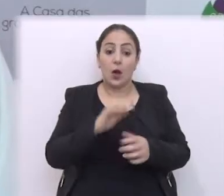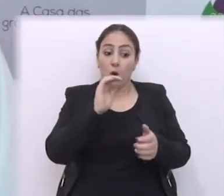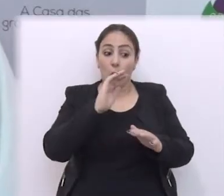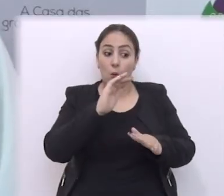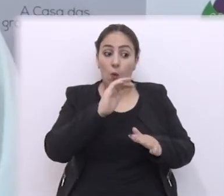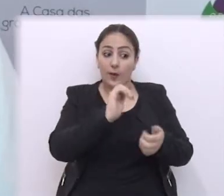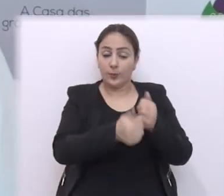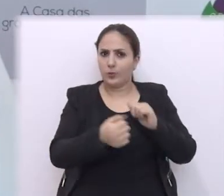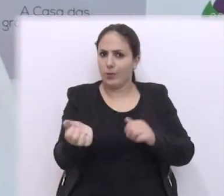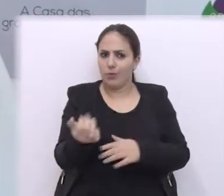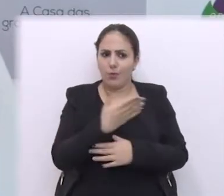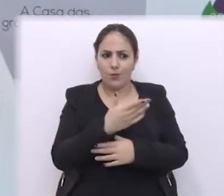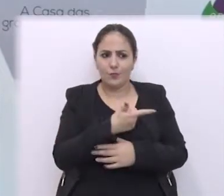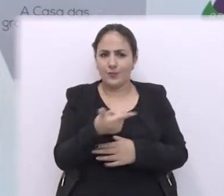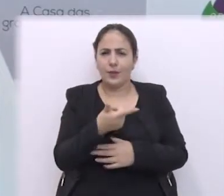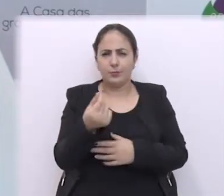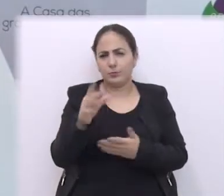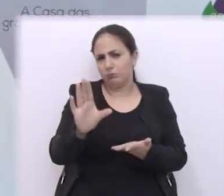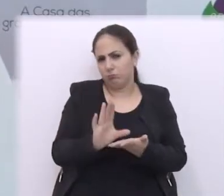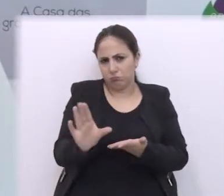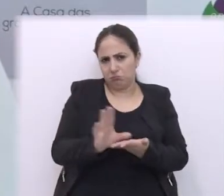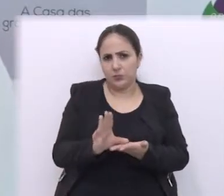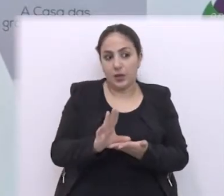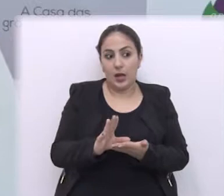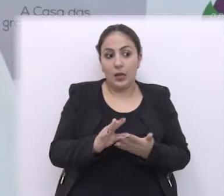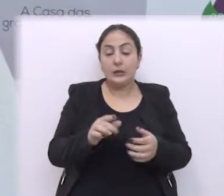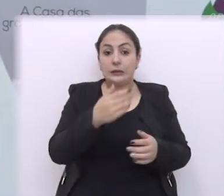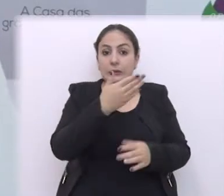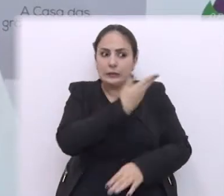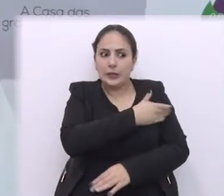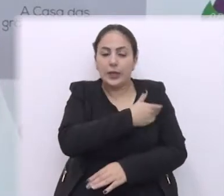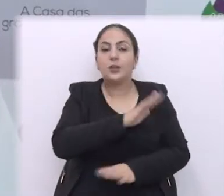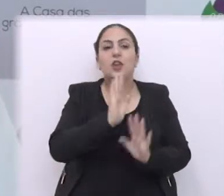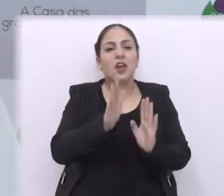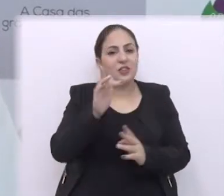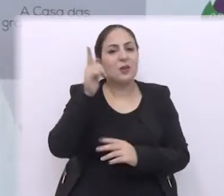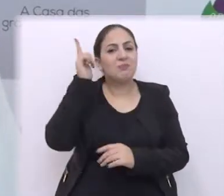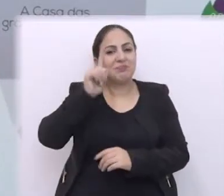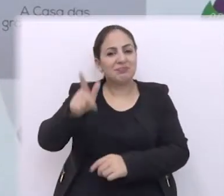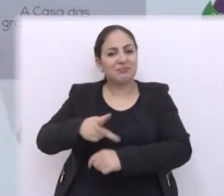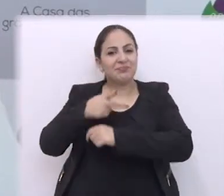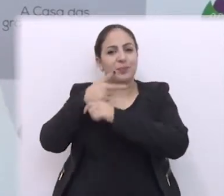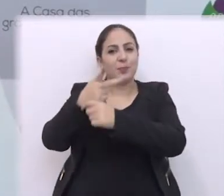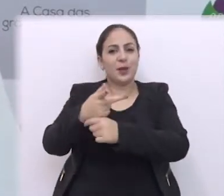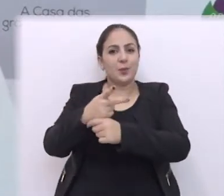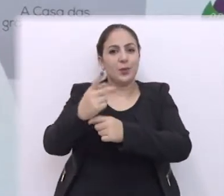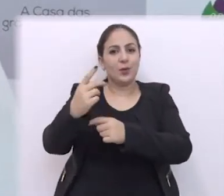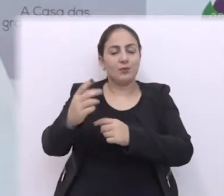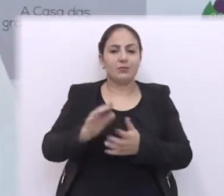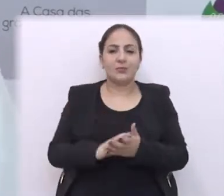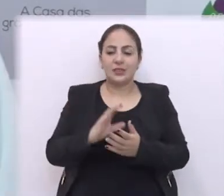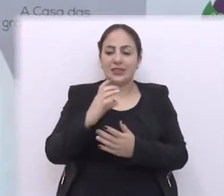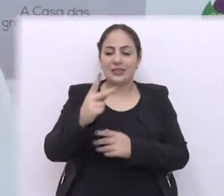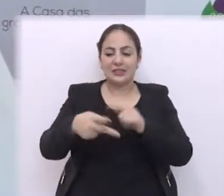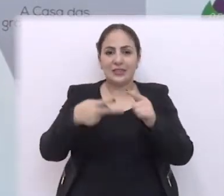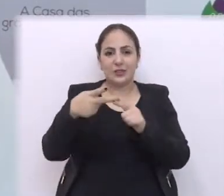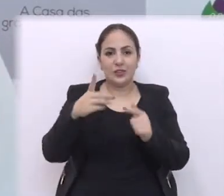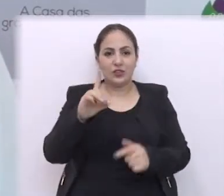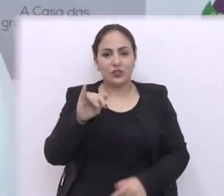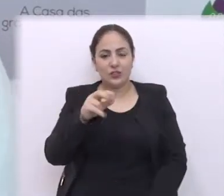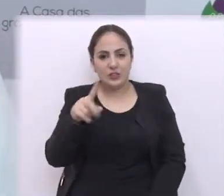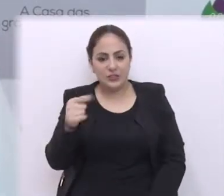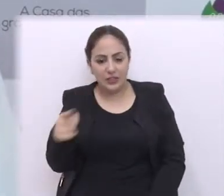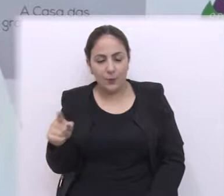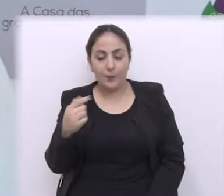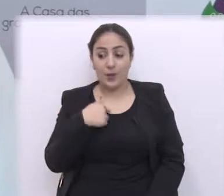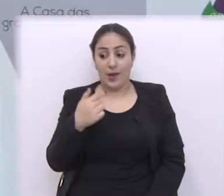Esporte novo sem muitas condições até de treino e já campeão da segunda divisão. Então eu resolvi